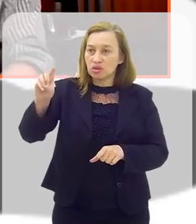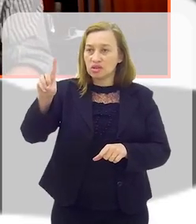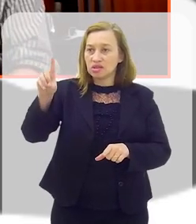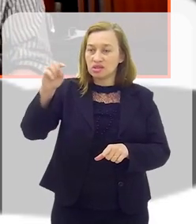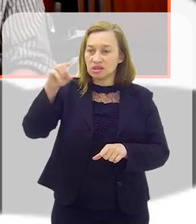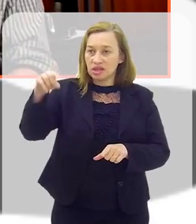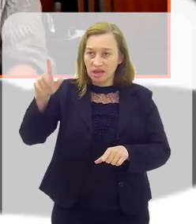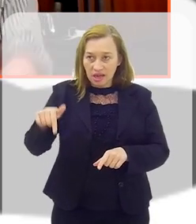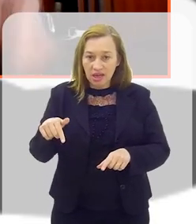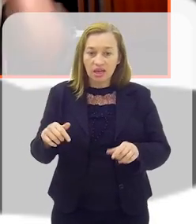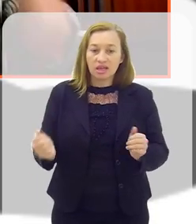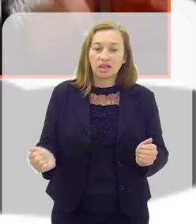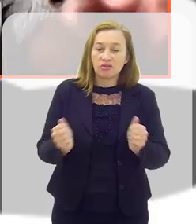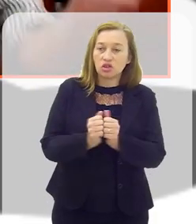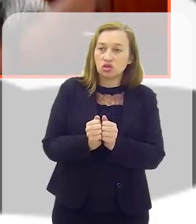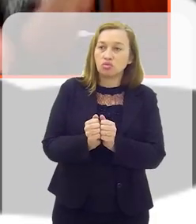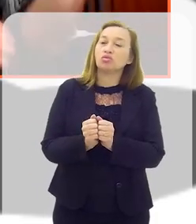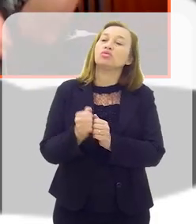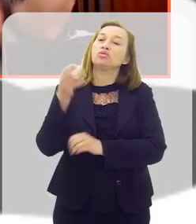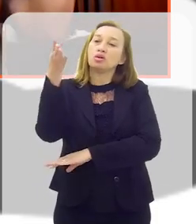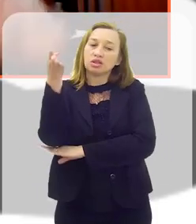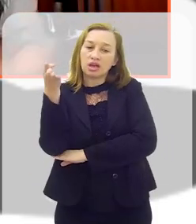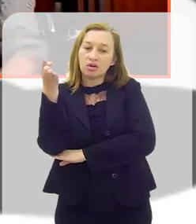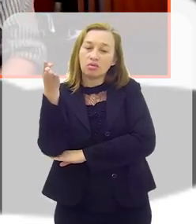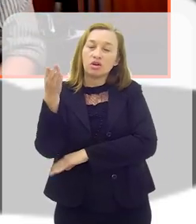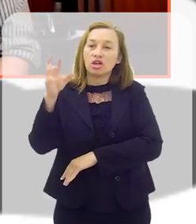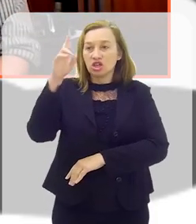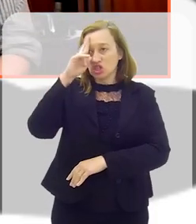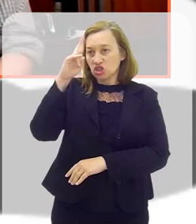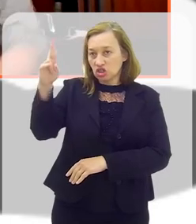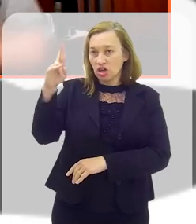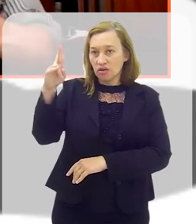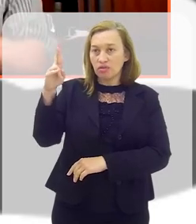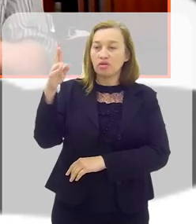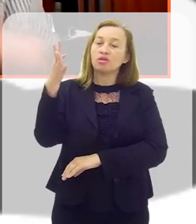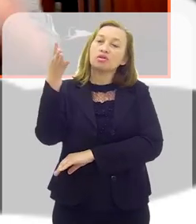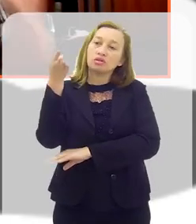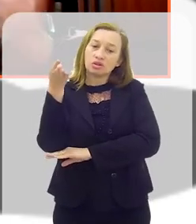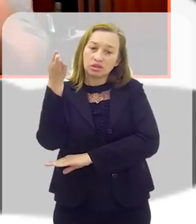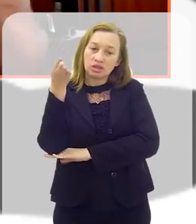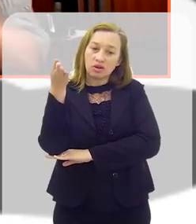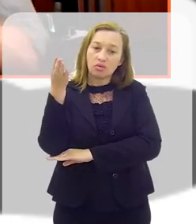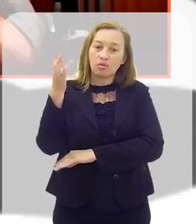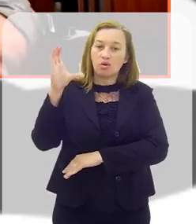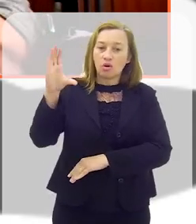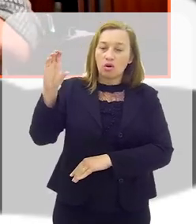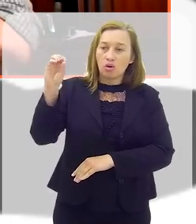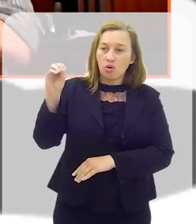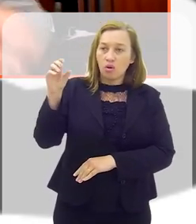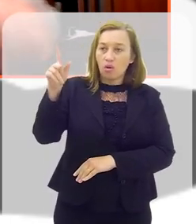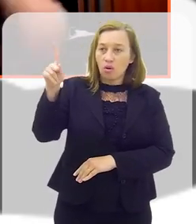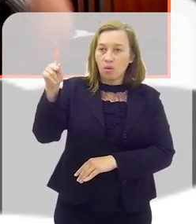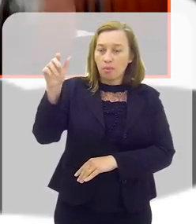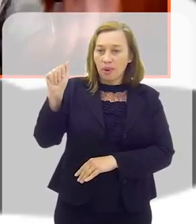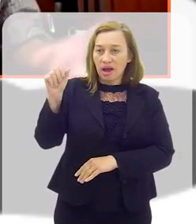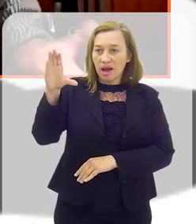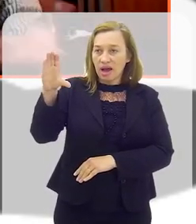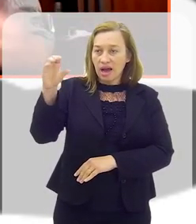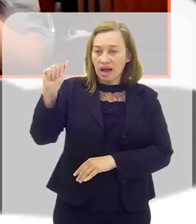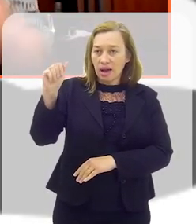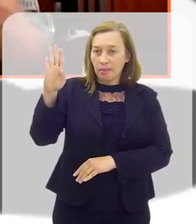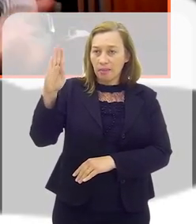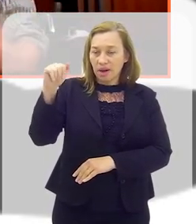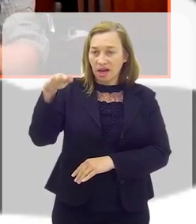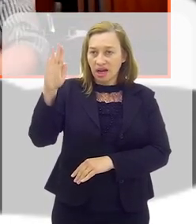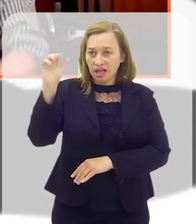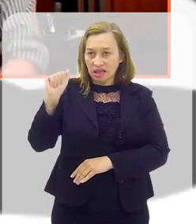Associação de Hotéis de Turismo e era dono do Copacabana Palace. E aí, a primeira edição foi uma edição lindíssima,